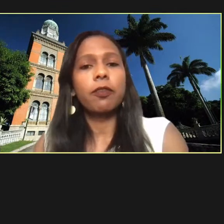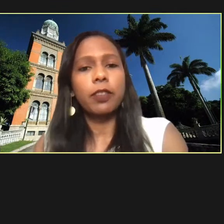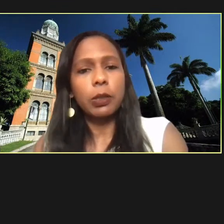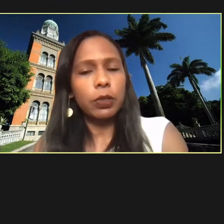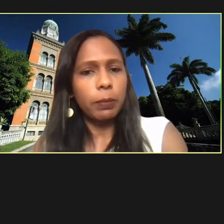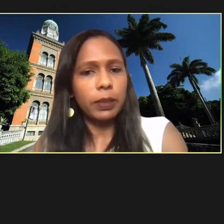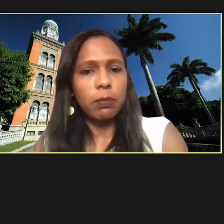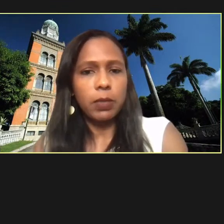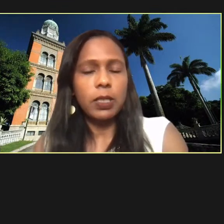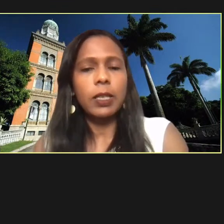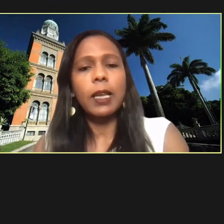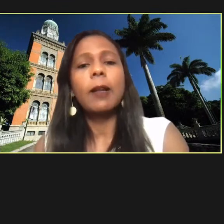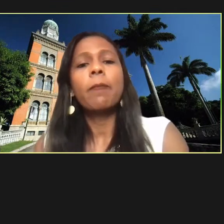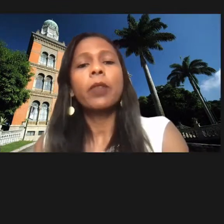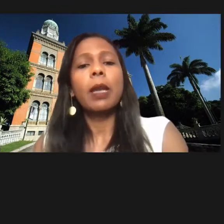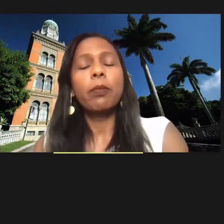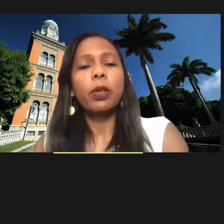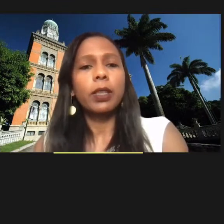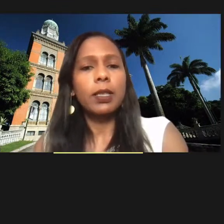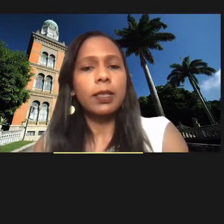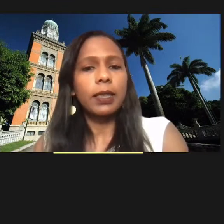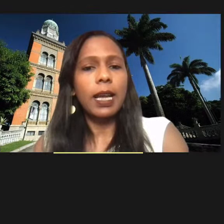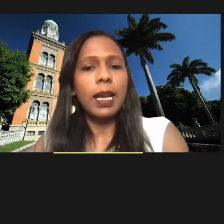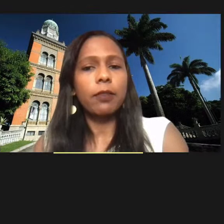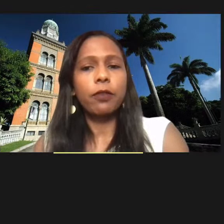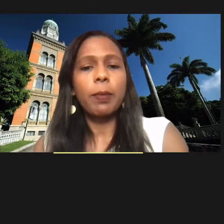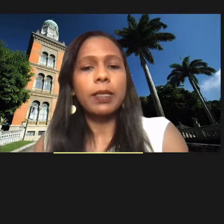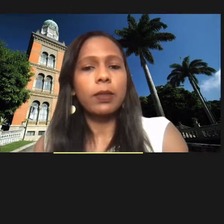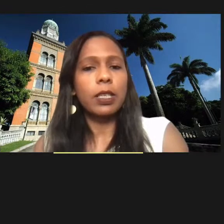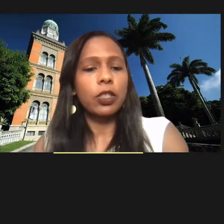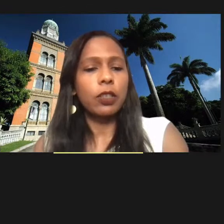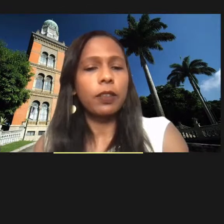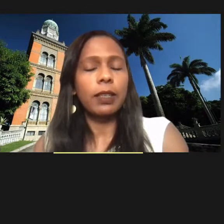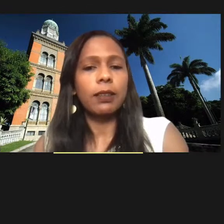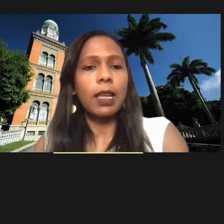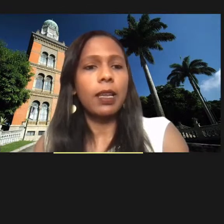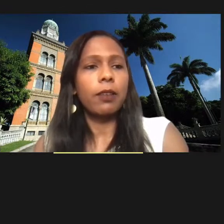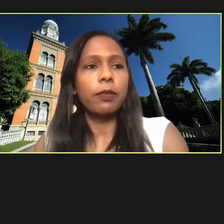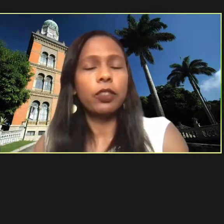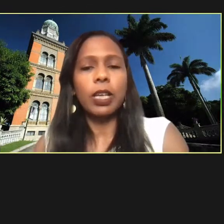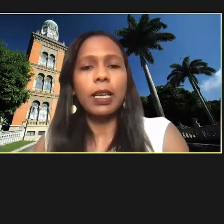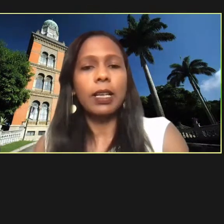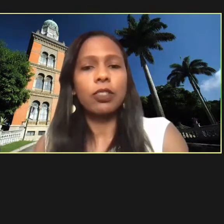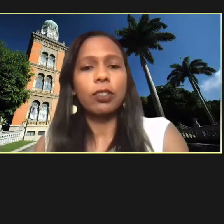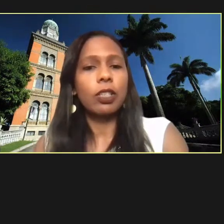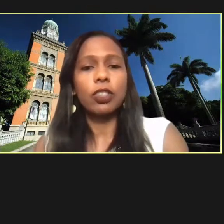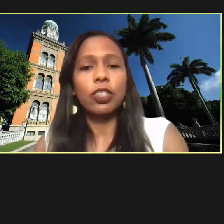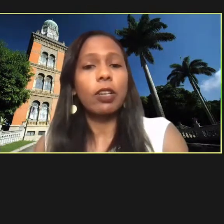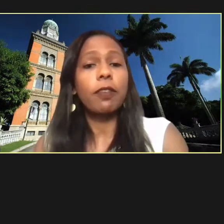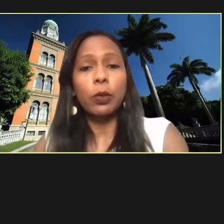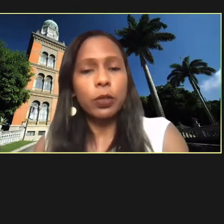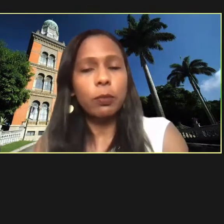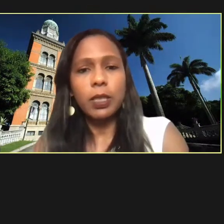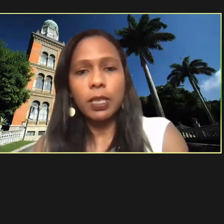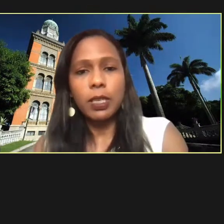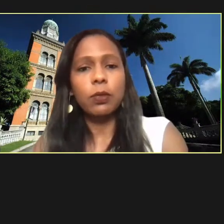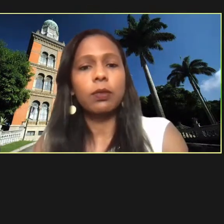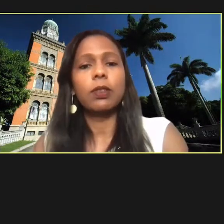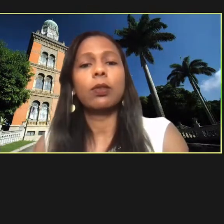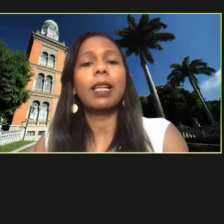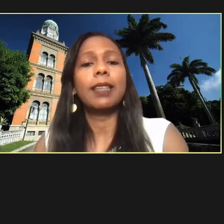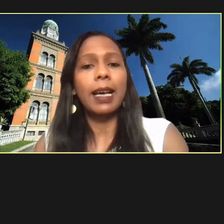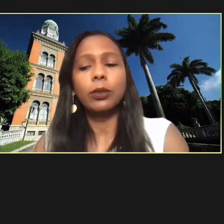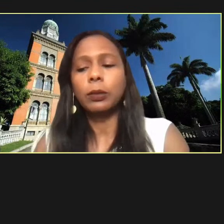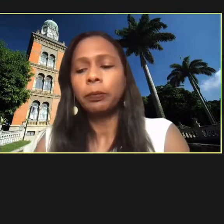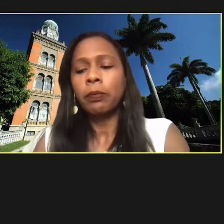desafios da pandemia a importância da informação científica a gente já falou sobre isso